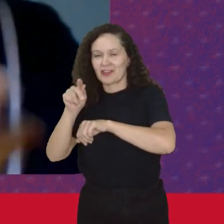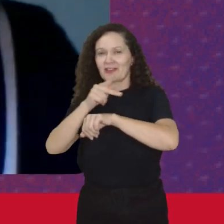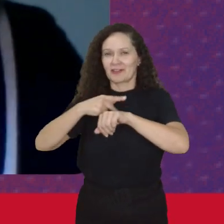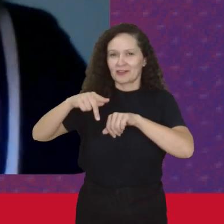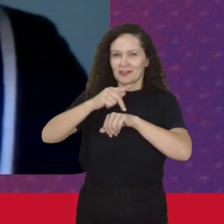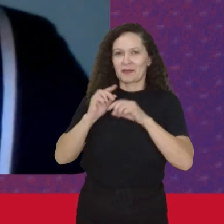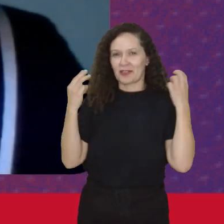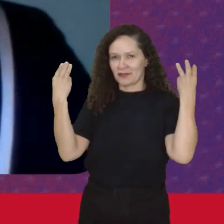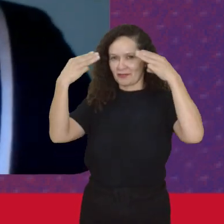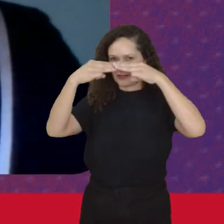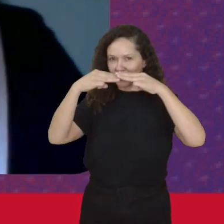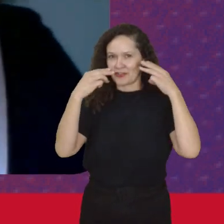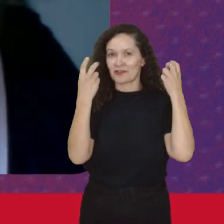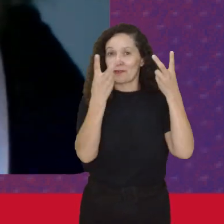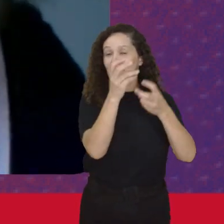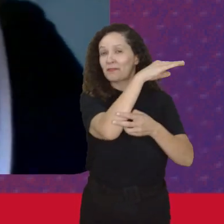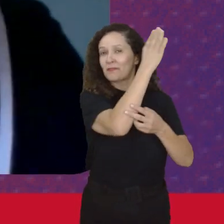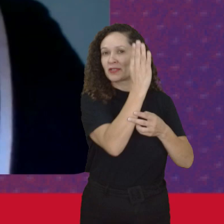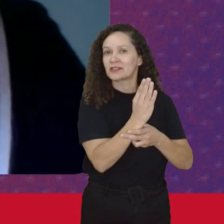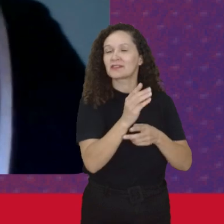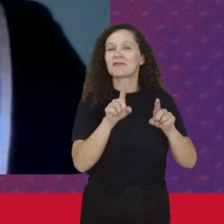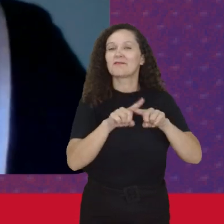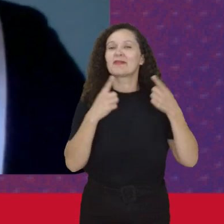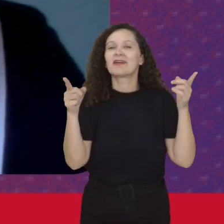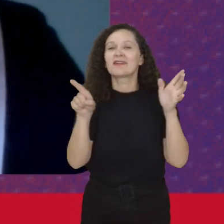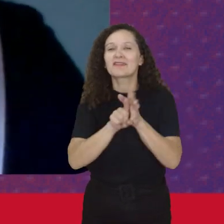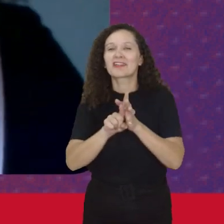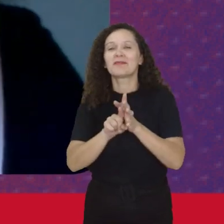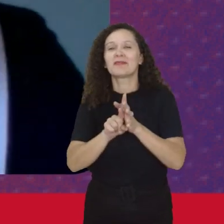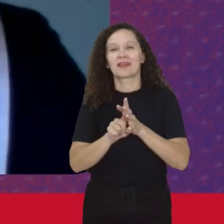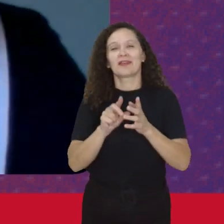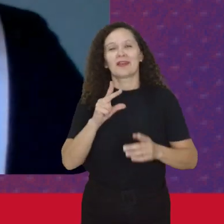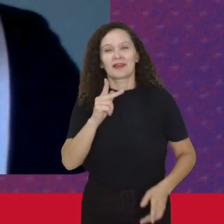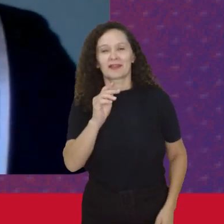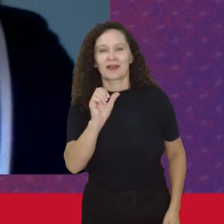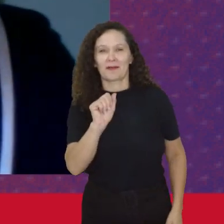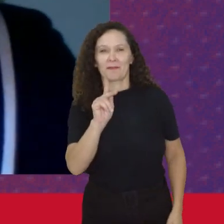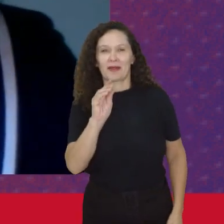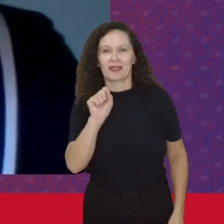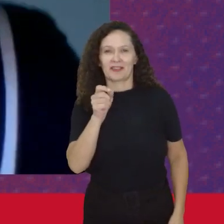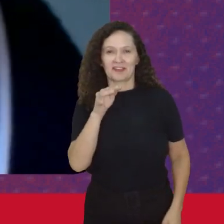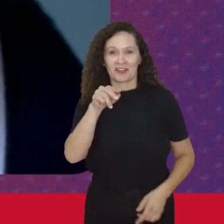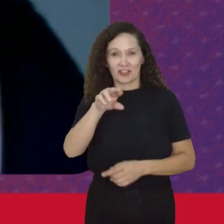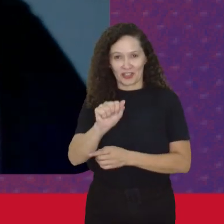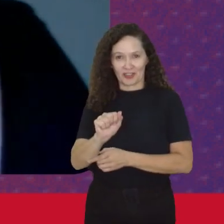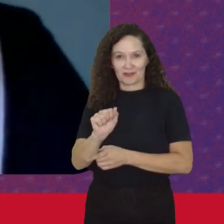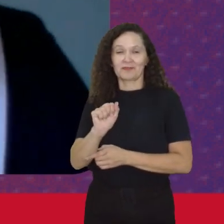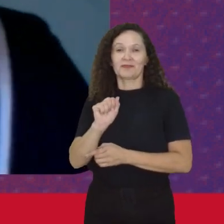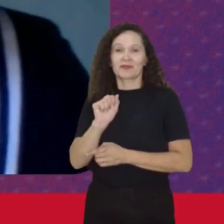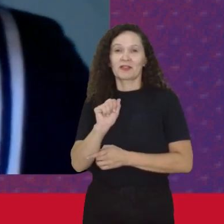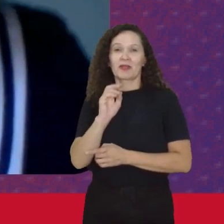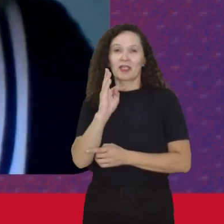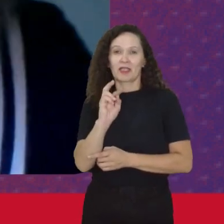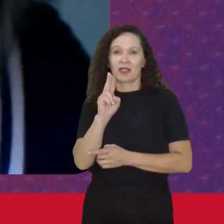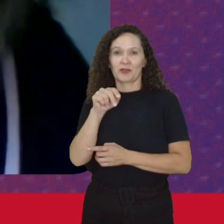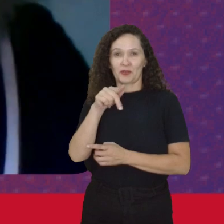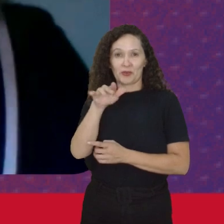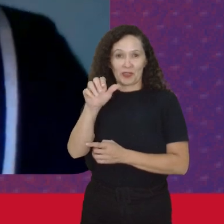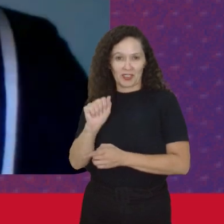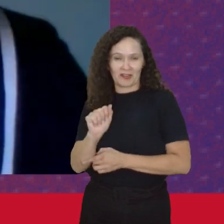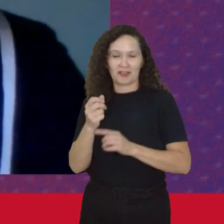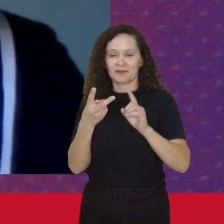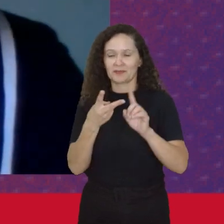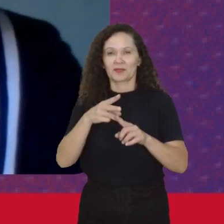vê No México A gente vê No Brasil Mas a gente vê Também na Palestina Na Argélia Da Tunísia No